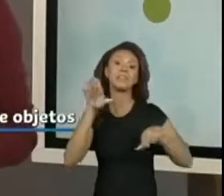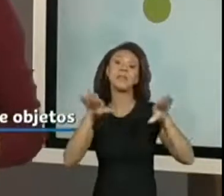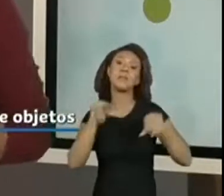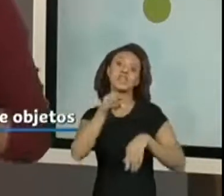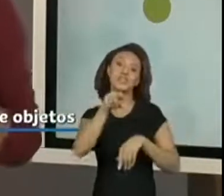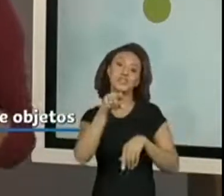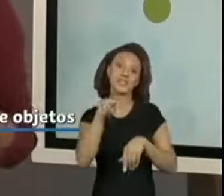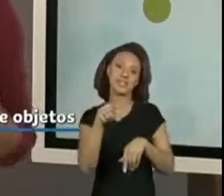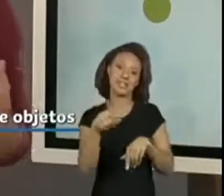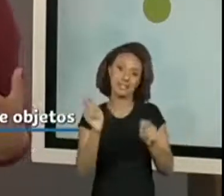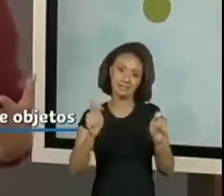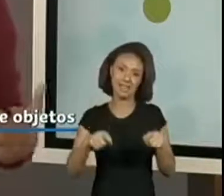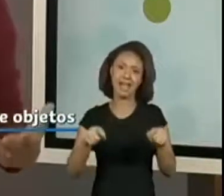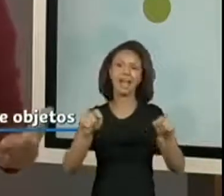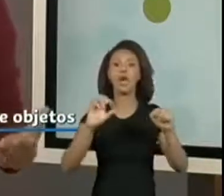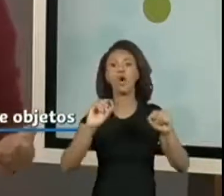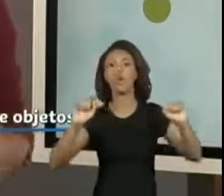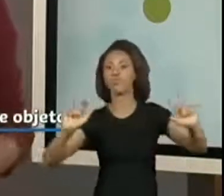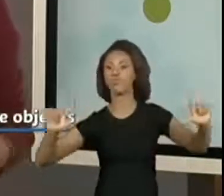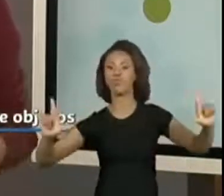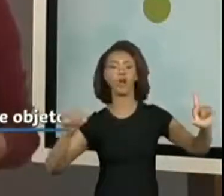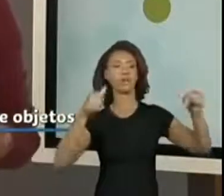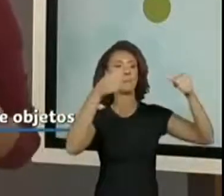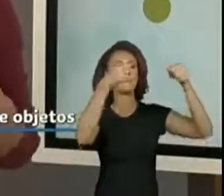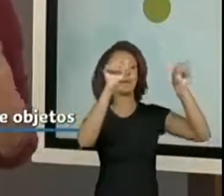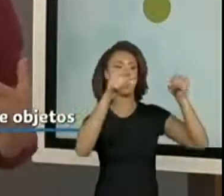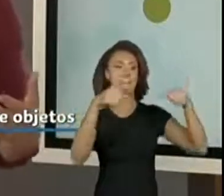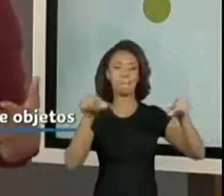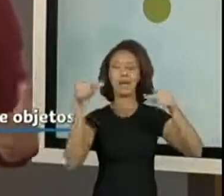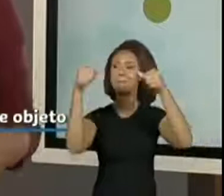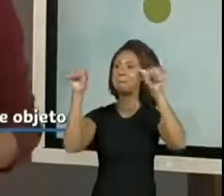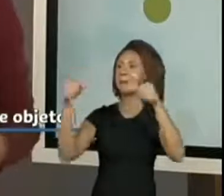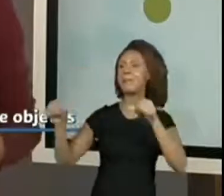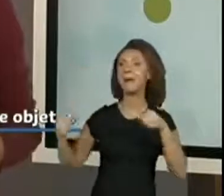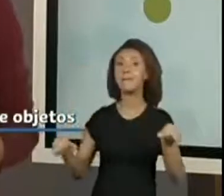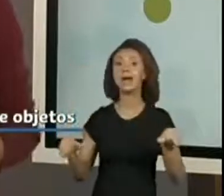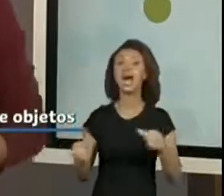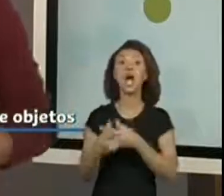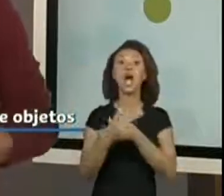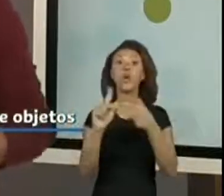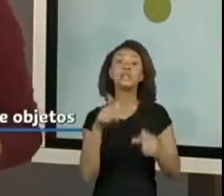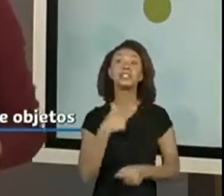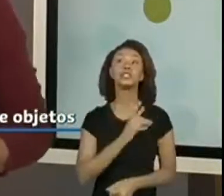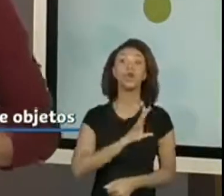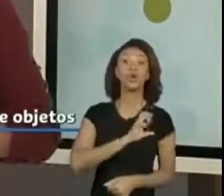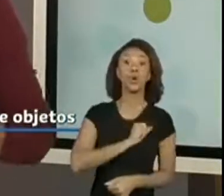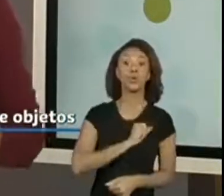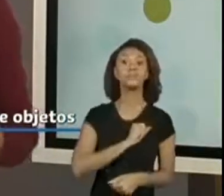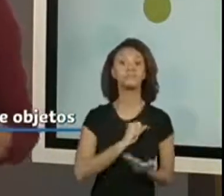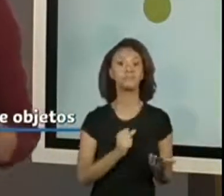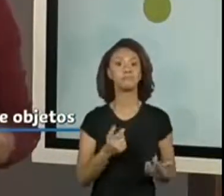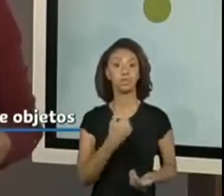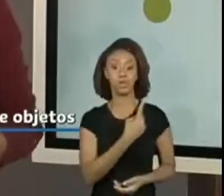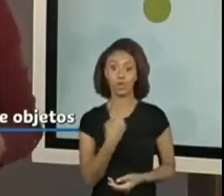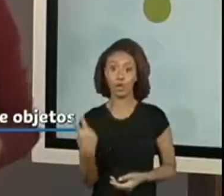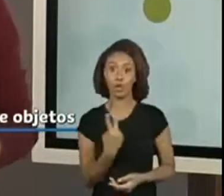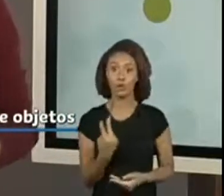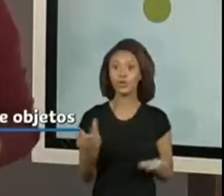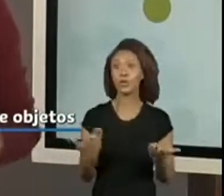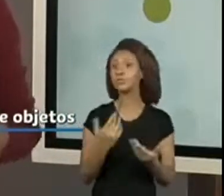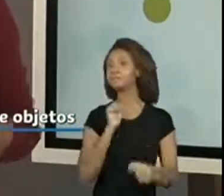você tem, com as nossas preferências, os nossos gostos. E a professora Kelly e a professora Vivi já estão aqui